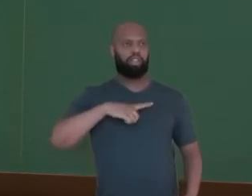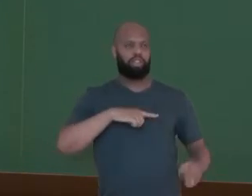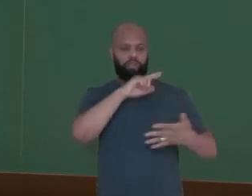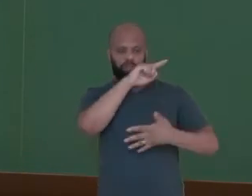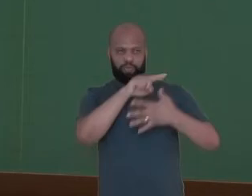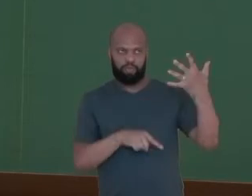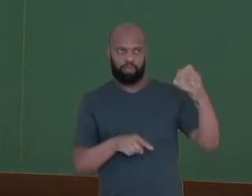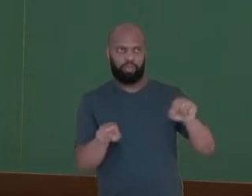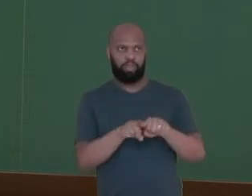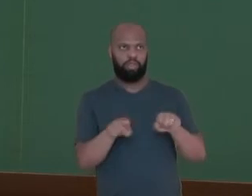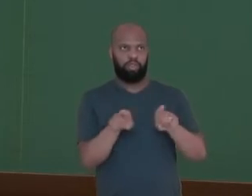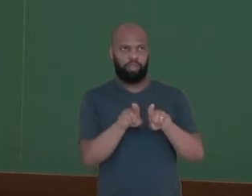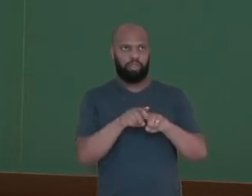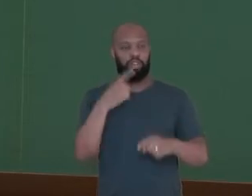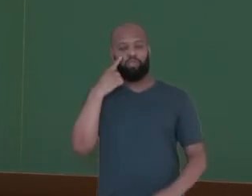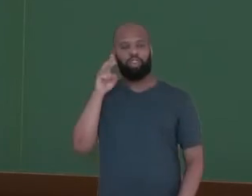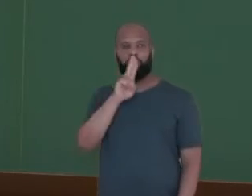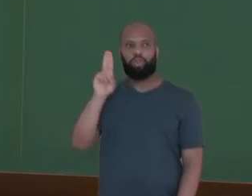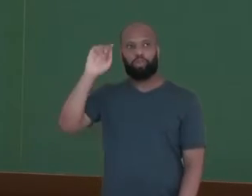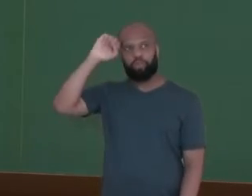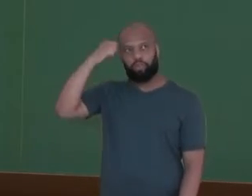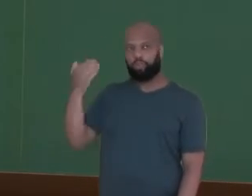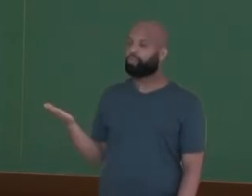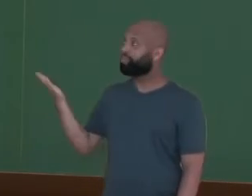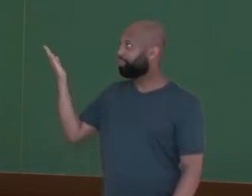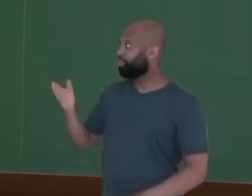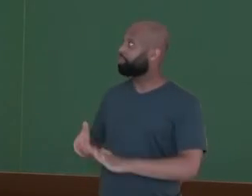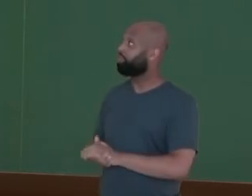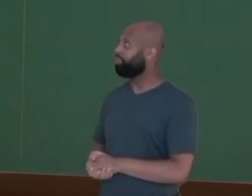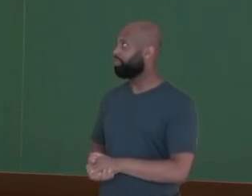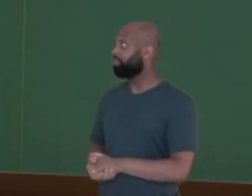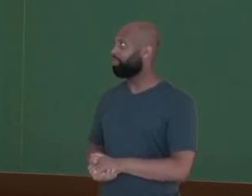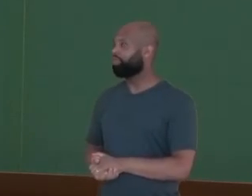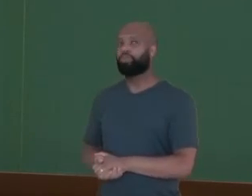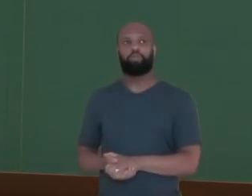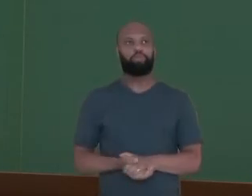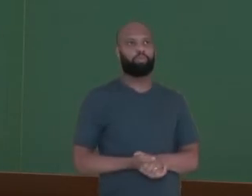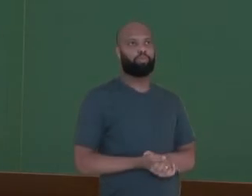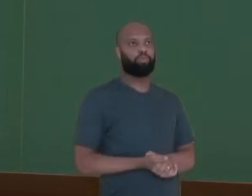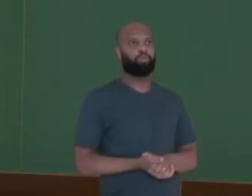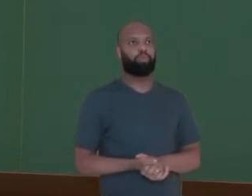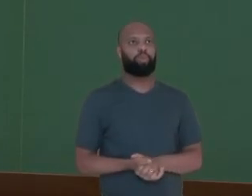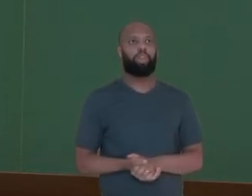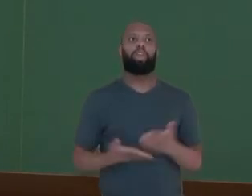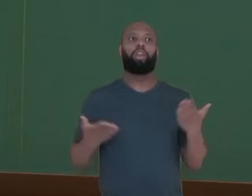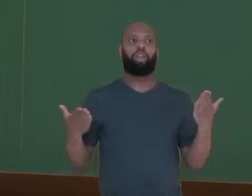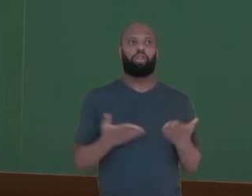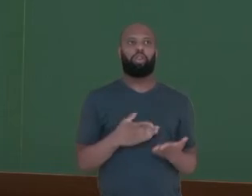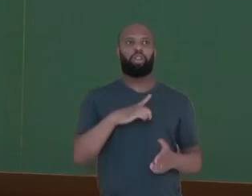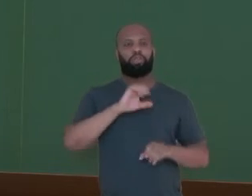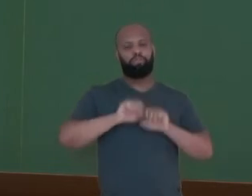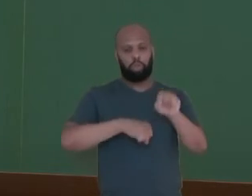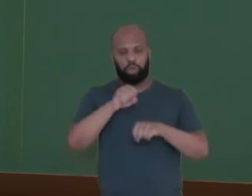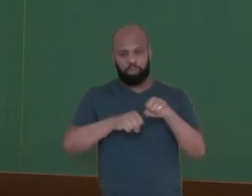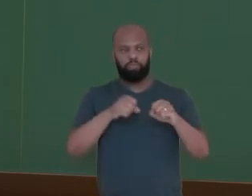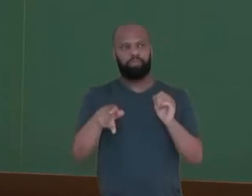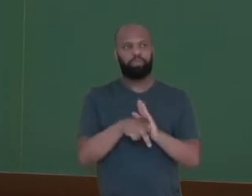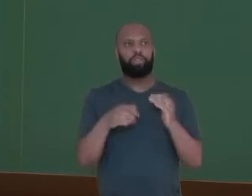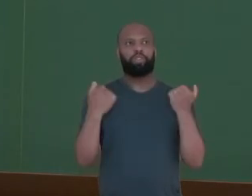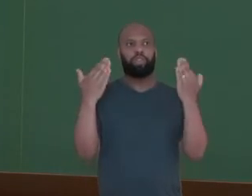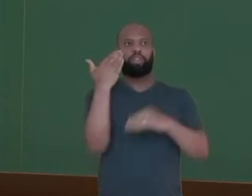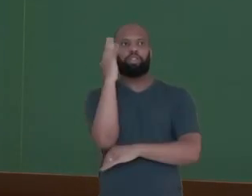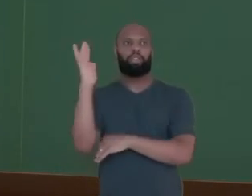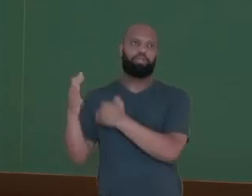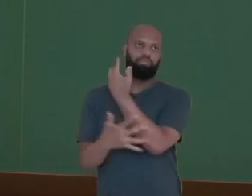categorias. Que são a Dirty Jump, Vert, Street Park e Flatland. Já o Motobike, que é uma outra